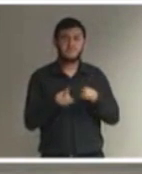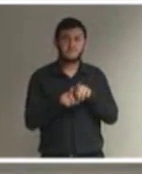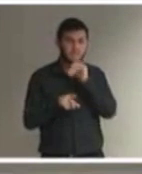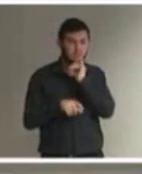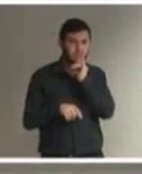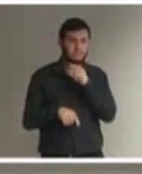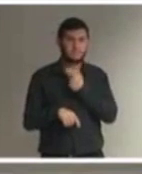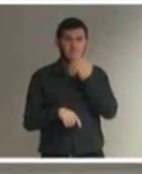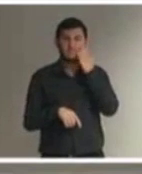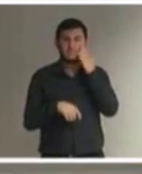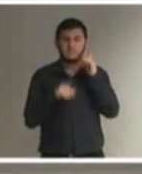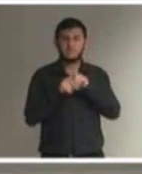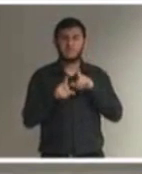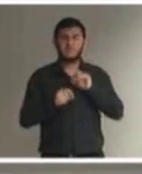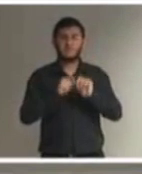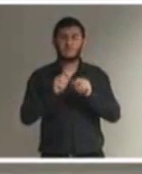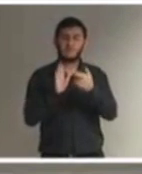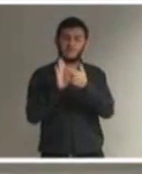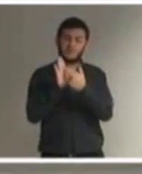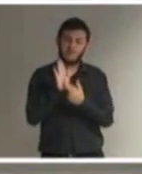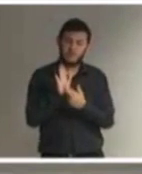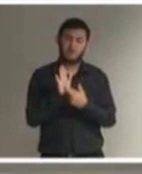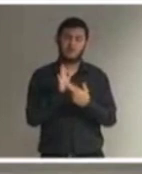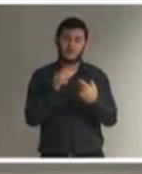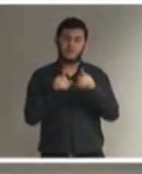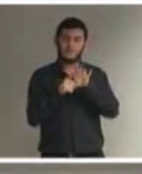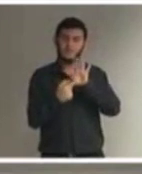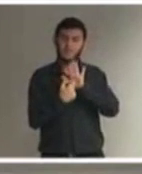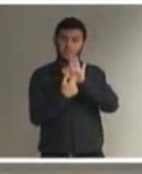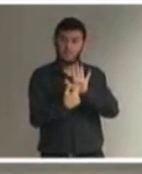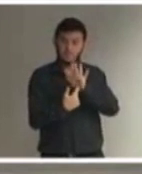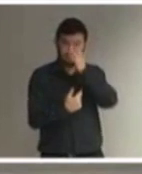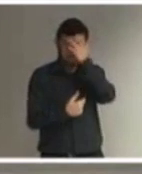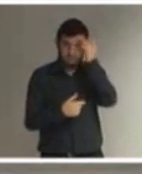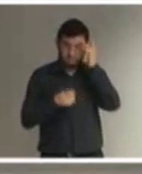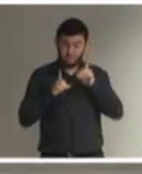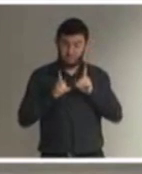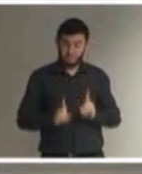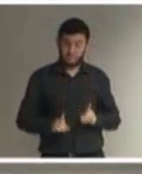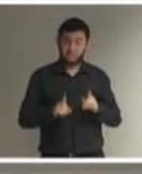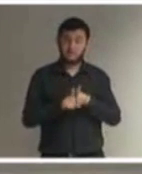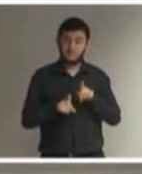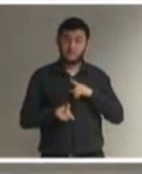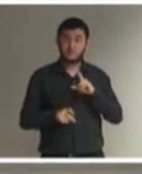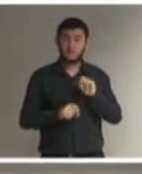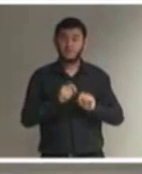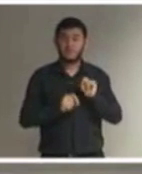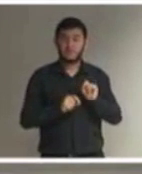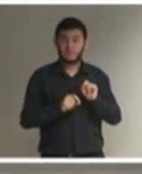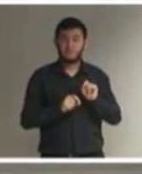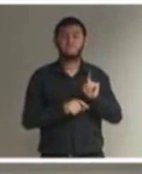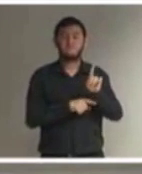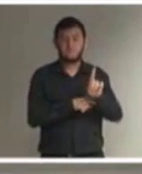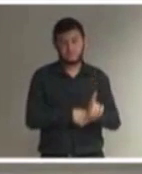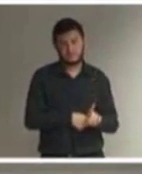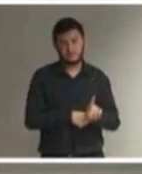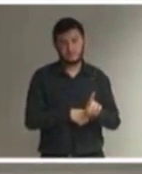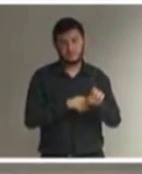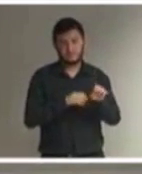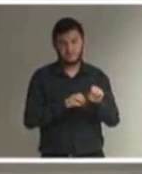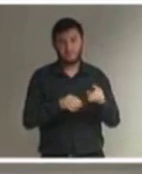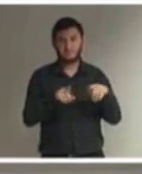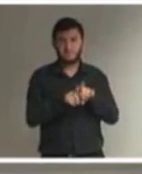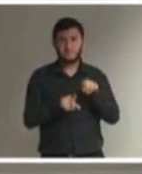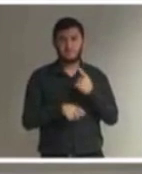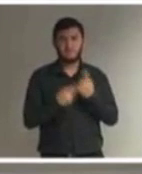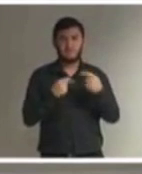jurídicas explicando que as pessoas com deficiência também têm direito à educação, nós precisávamos de normas que